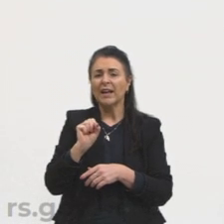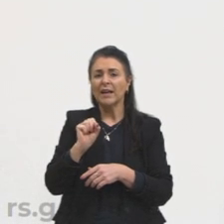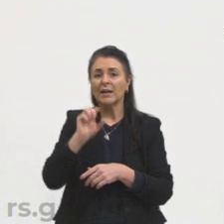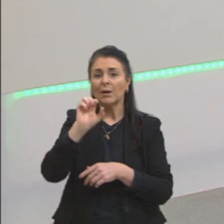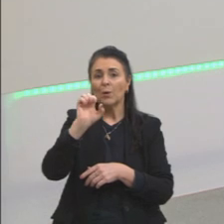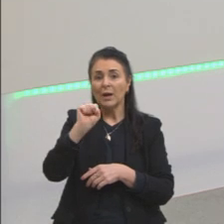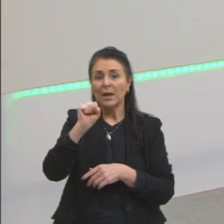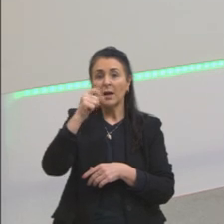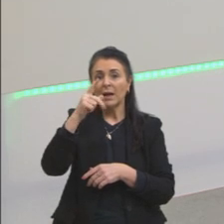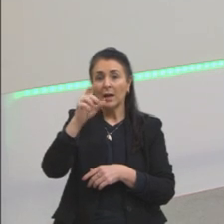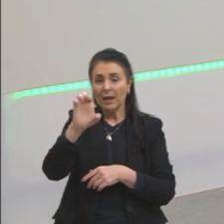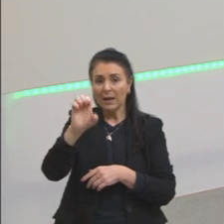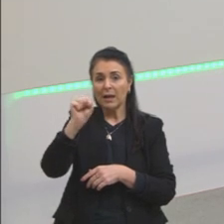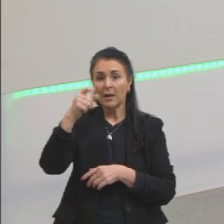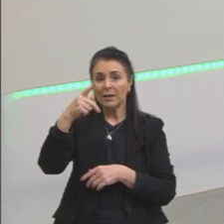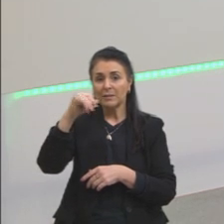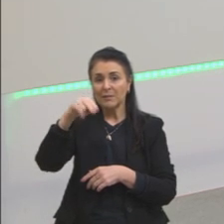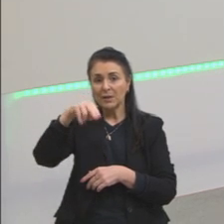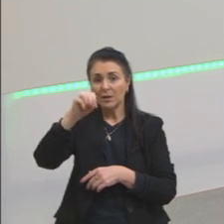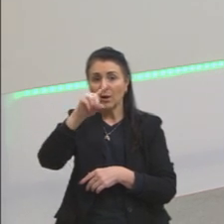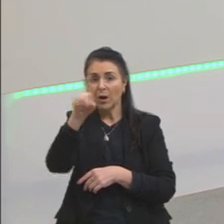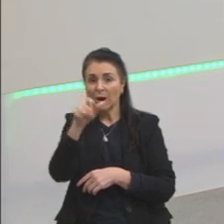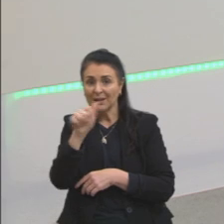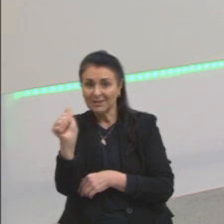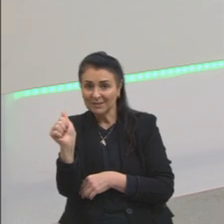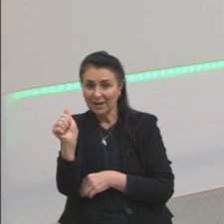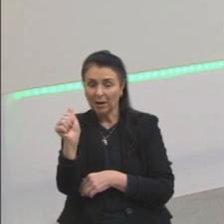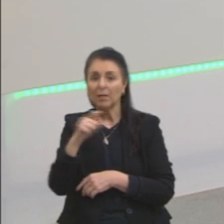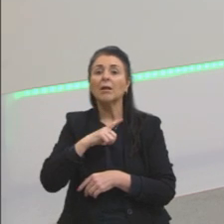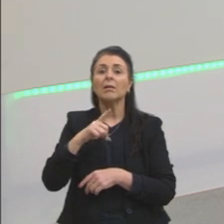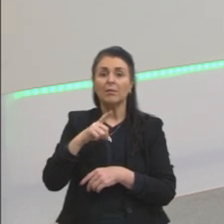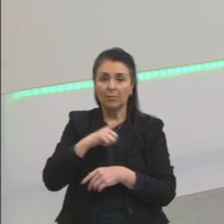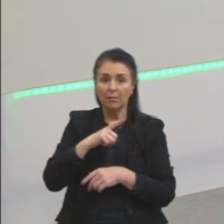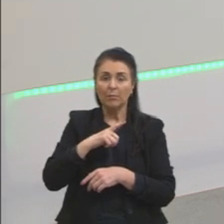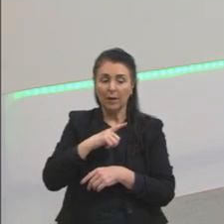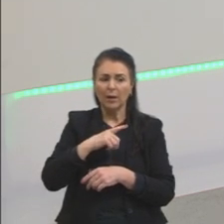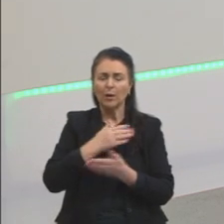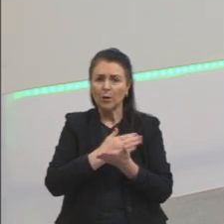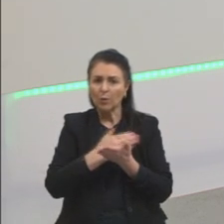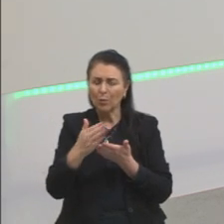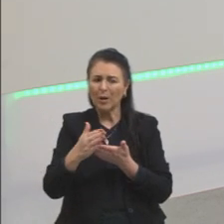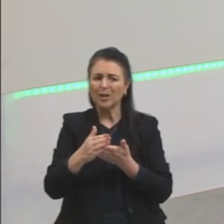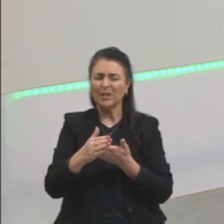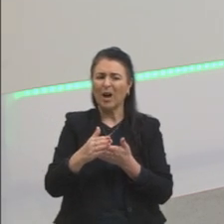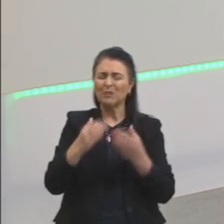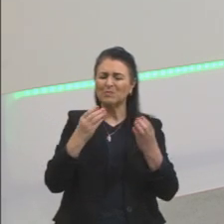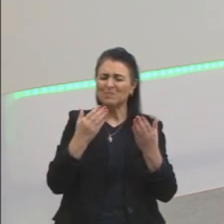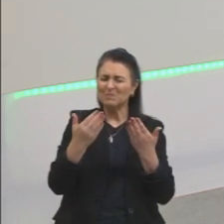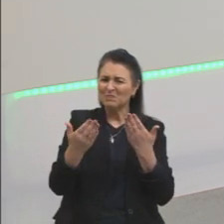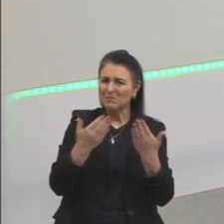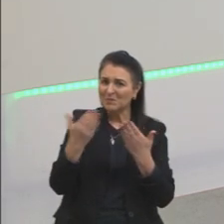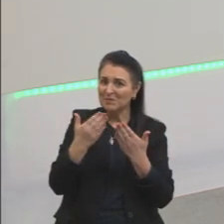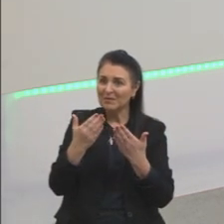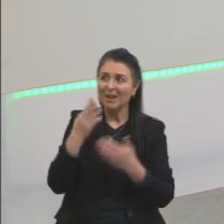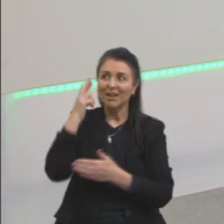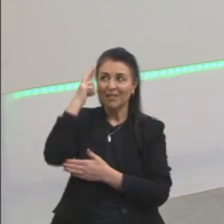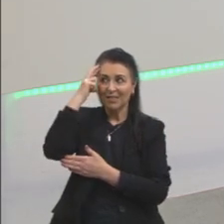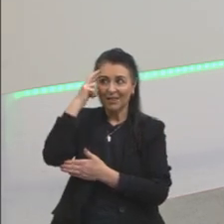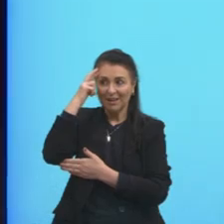que não é pela razão que nós conhecemos Deus. Só trazendo outros pensadores que começam a questionar um pouco a racionalidade.